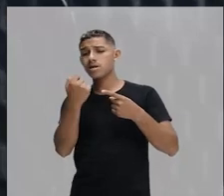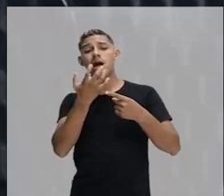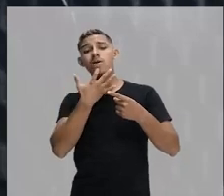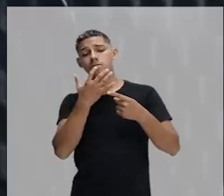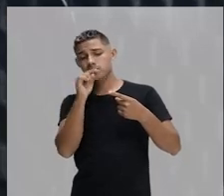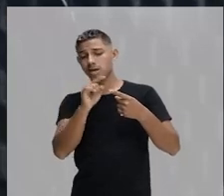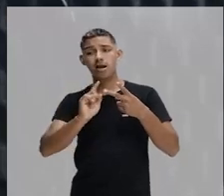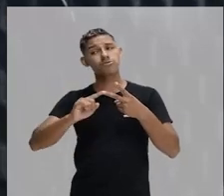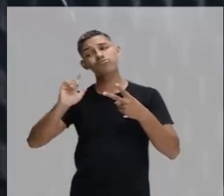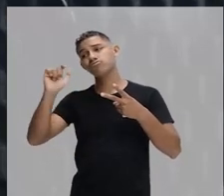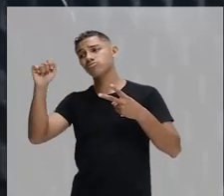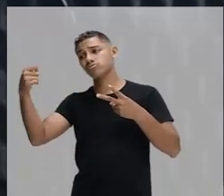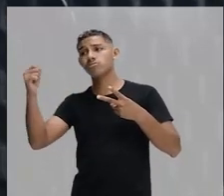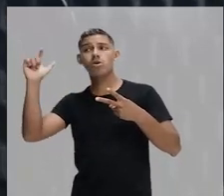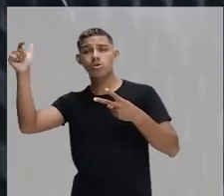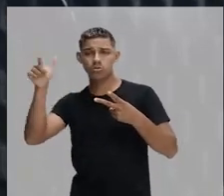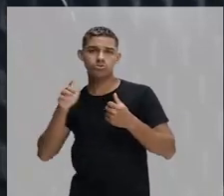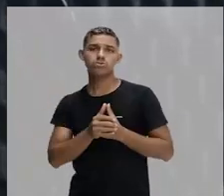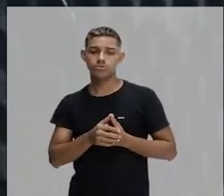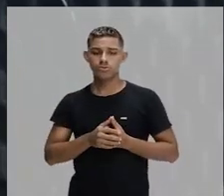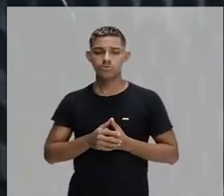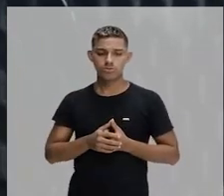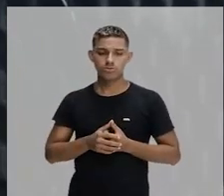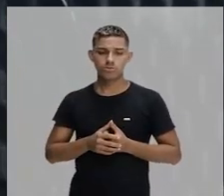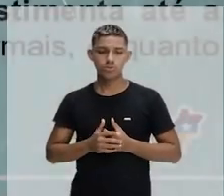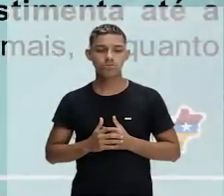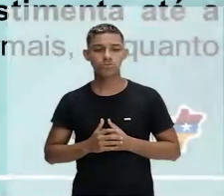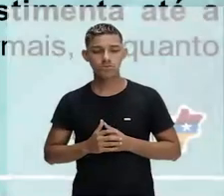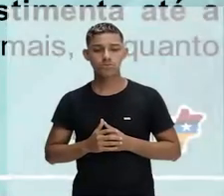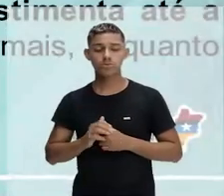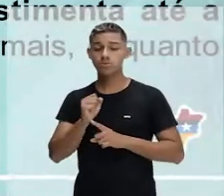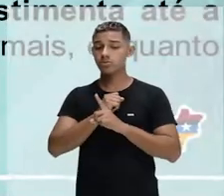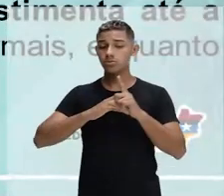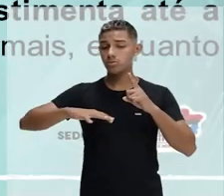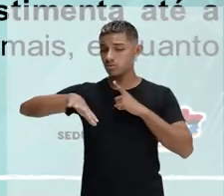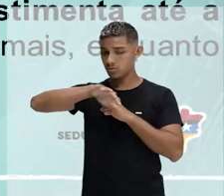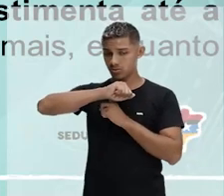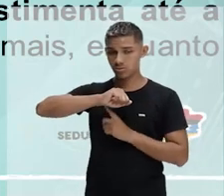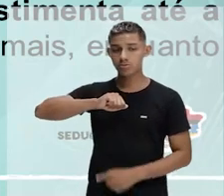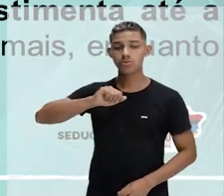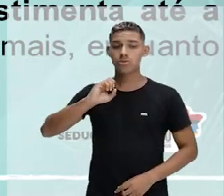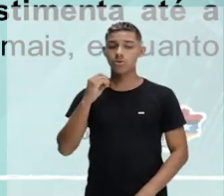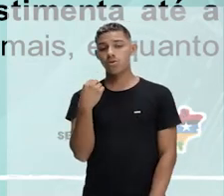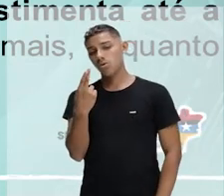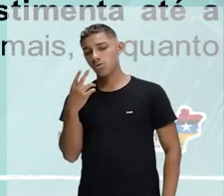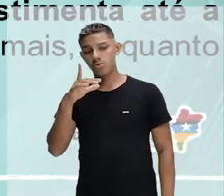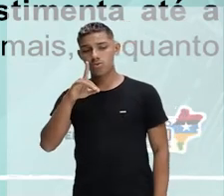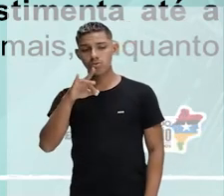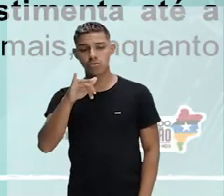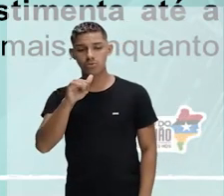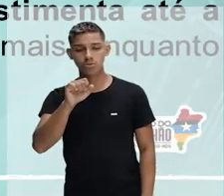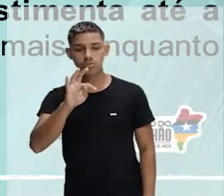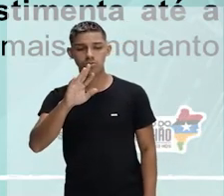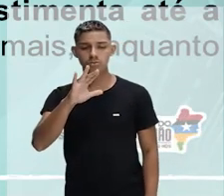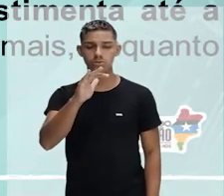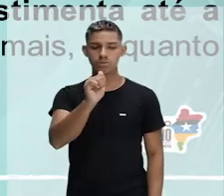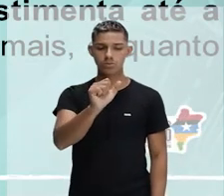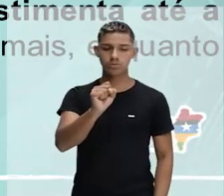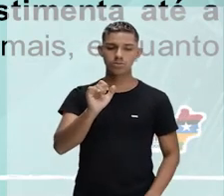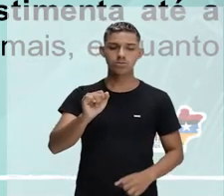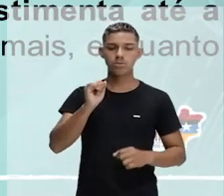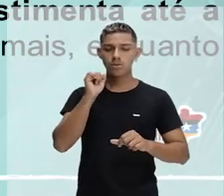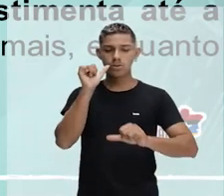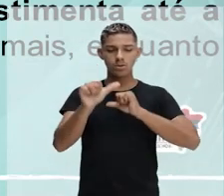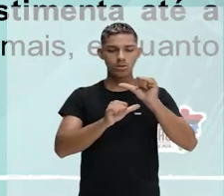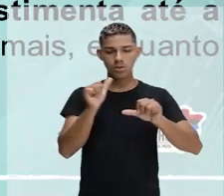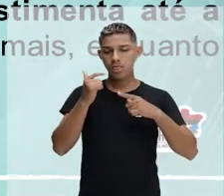foram as variedades geográficas. Sociais ou diastráticas. São as variedades linguísticas que não dependem da região em que o